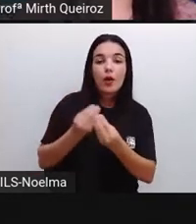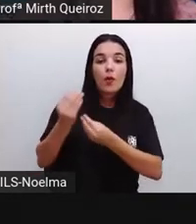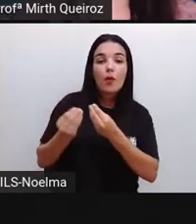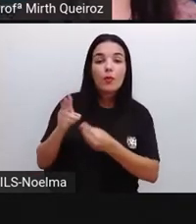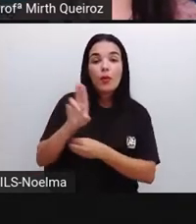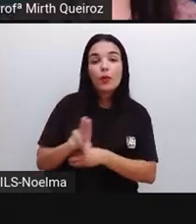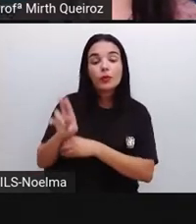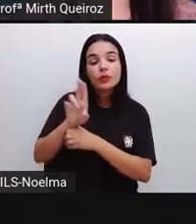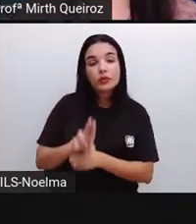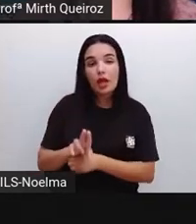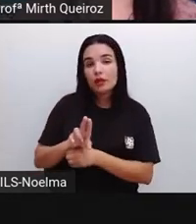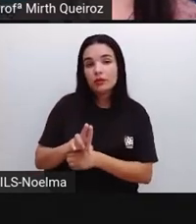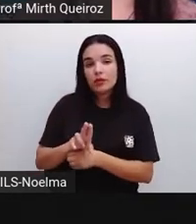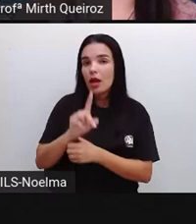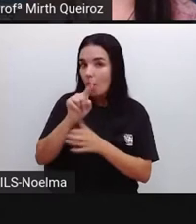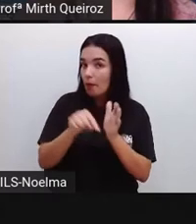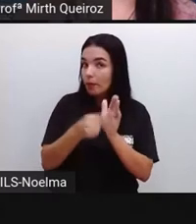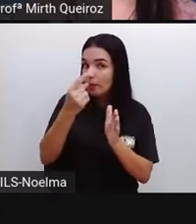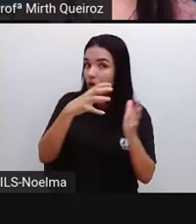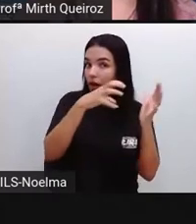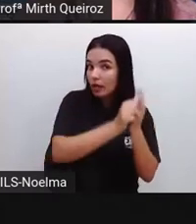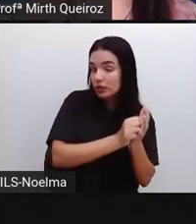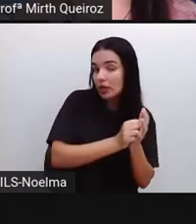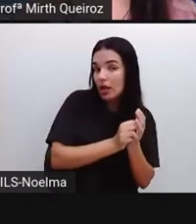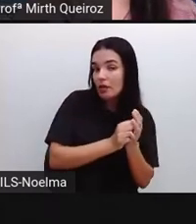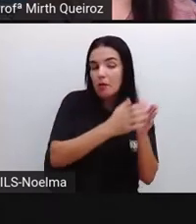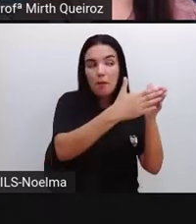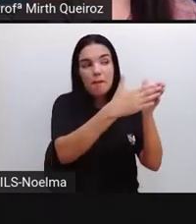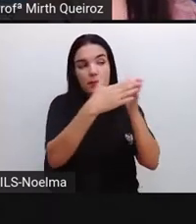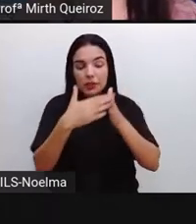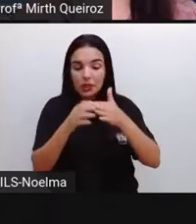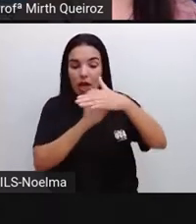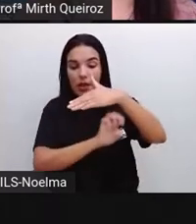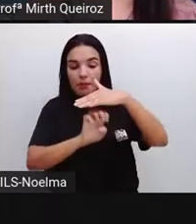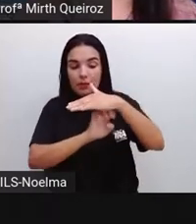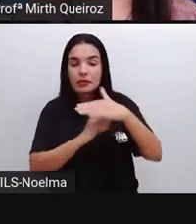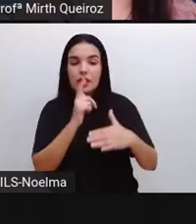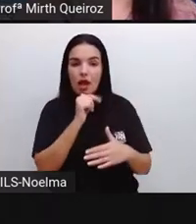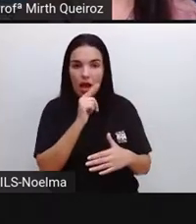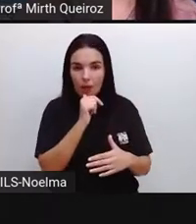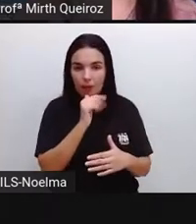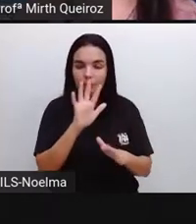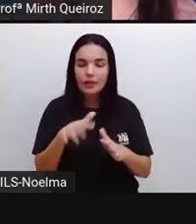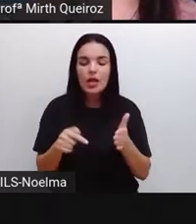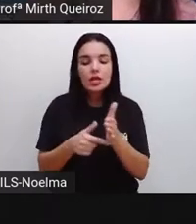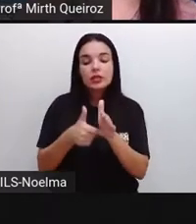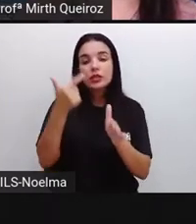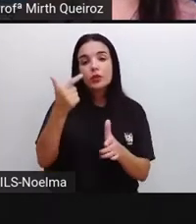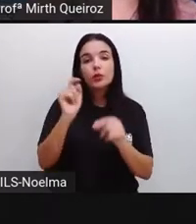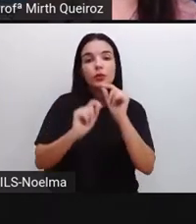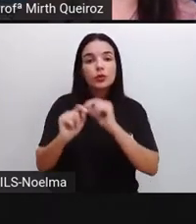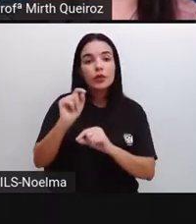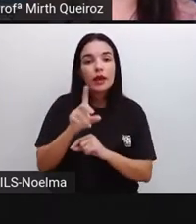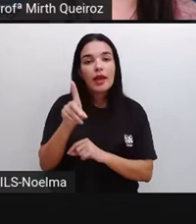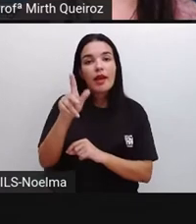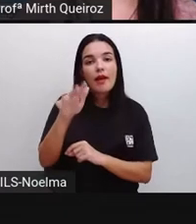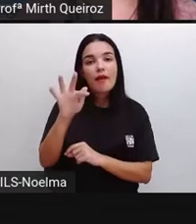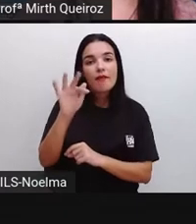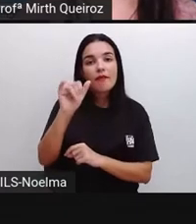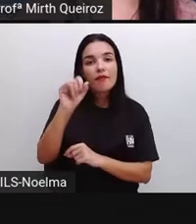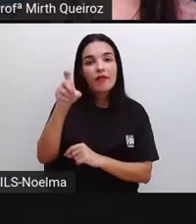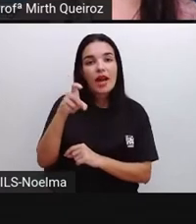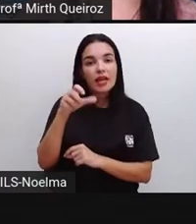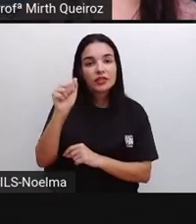Então, primeiro, o primeiro passo é cadastrar. Aí, a gente tem as faixas de consumo de conta de água. Baseado no tipo de economia,